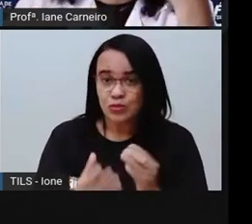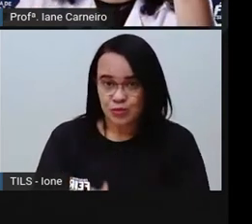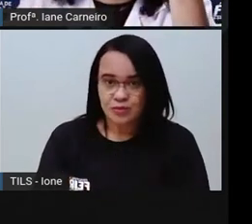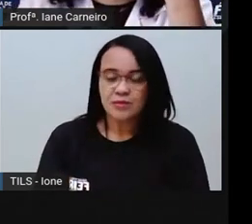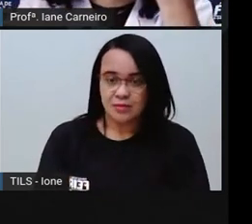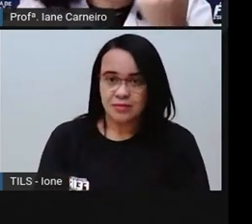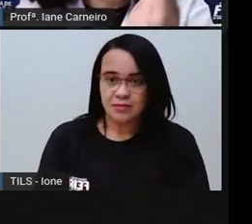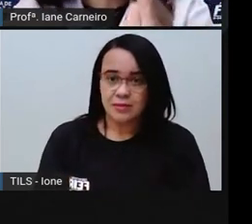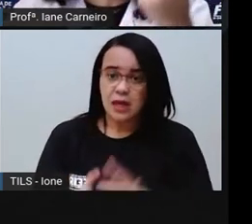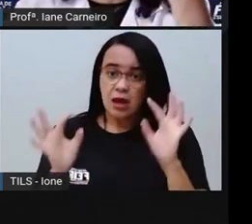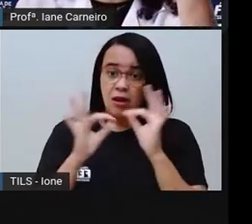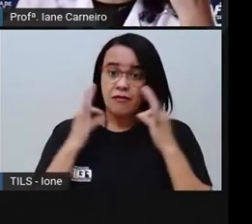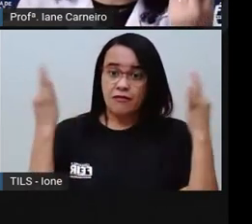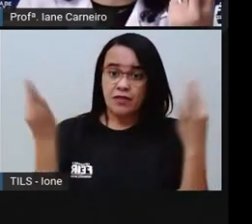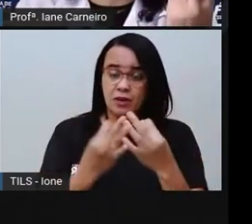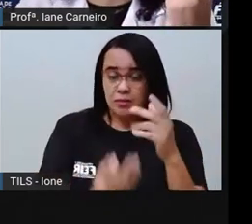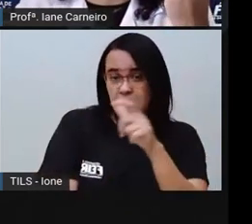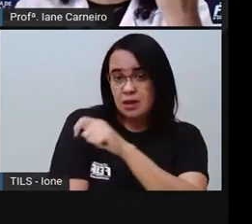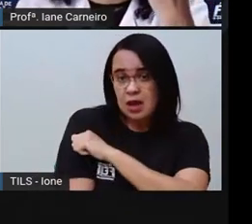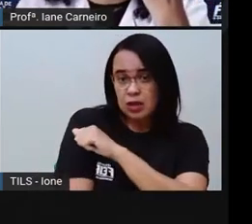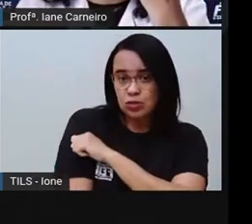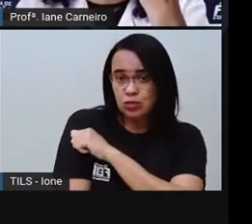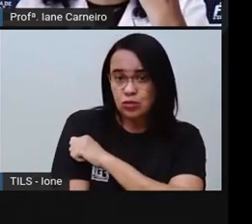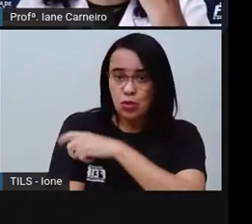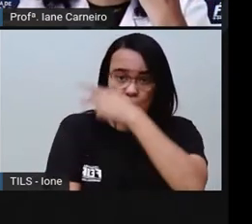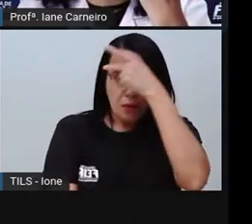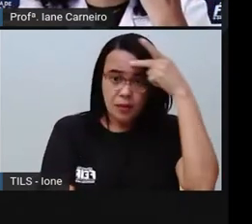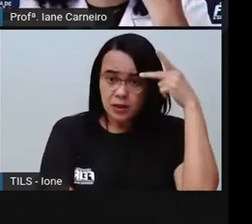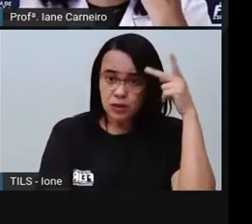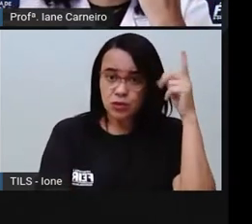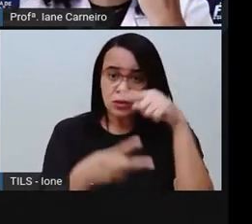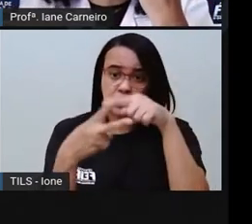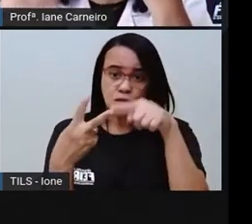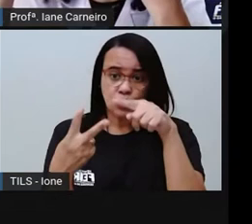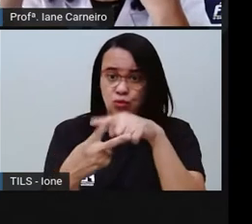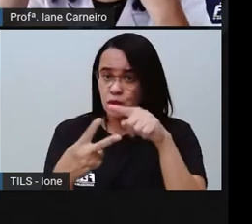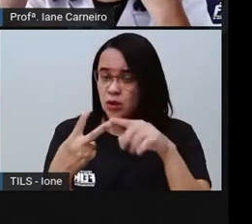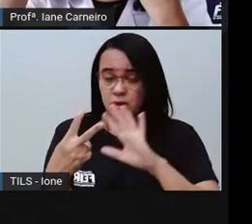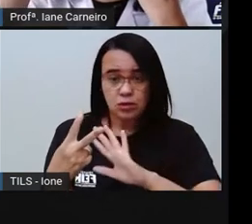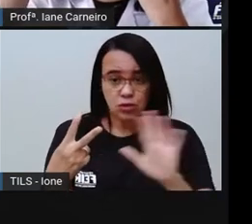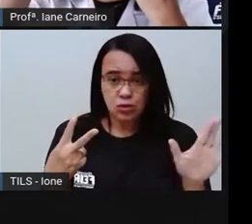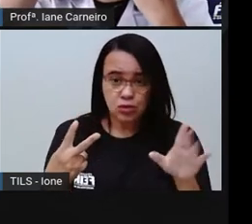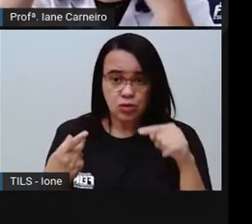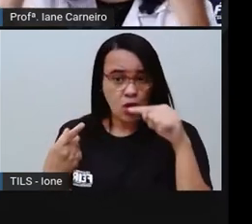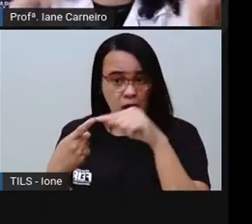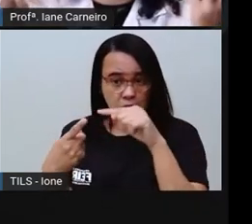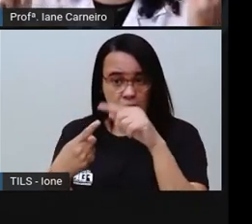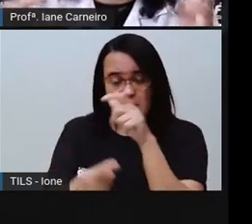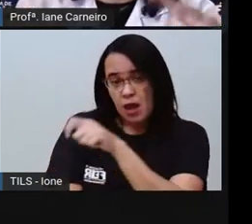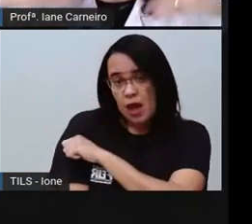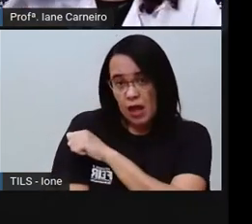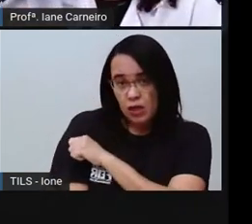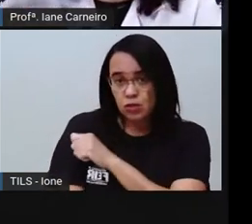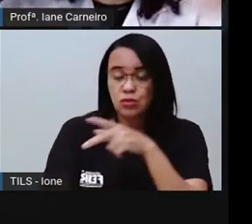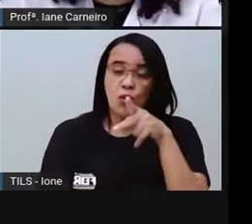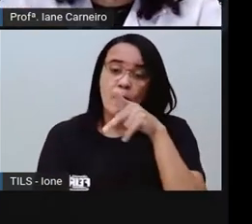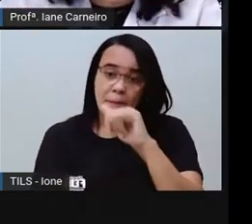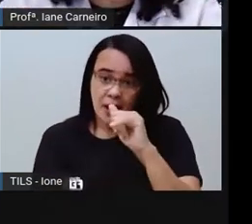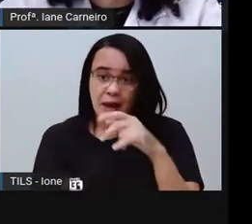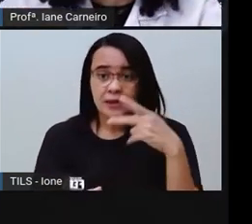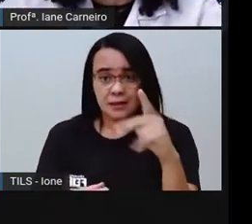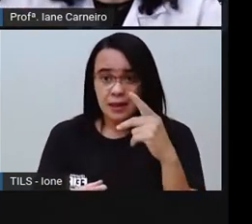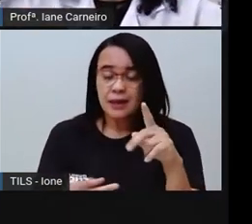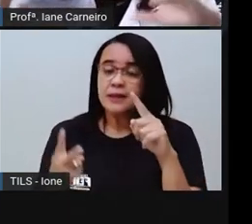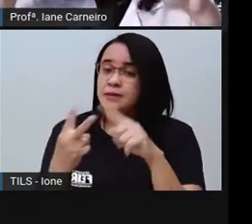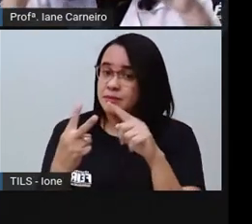aluno, só era ele e o pai dele. Então, só tinha quantas pessoas na família deles? Duas, ó, uma, duas, né? Eles têm outros